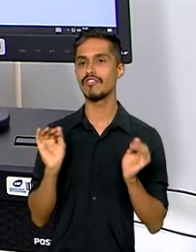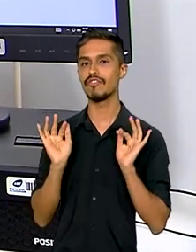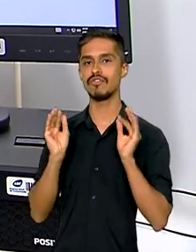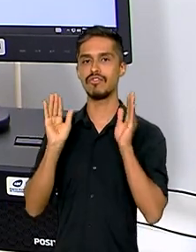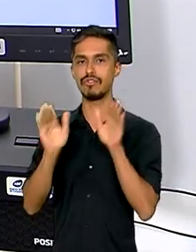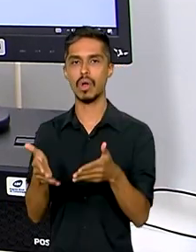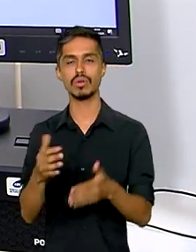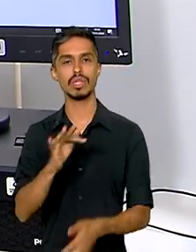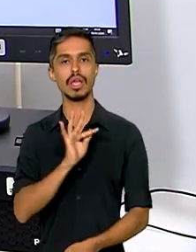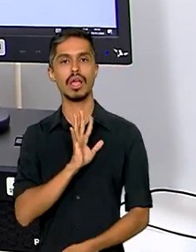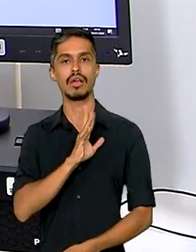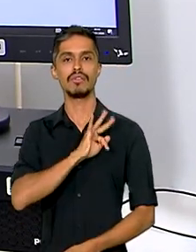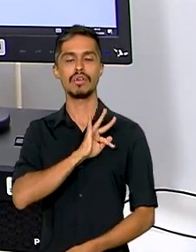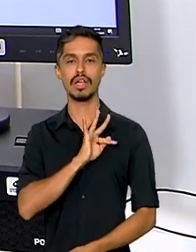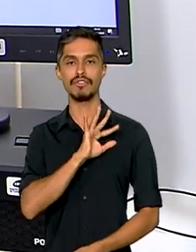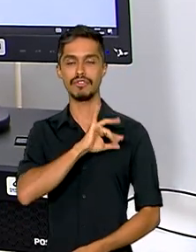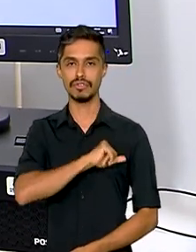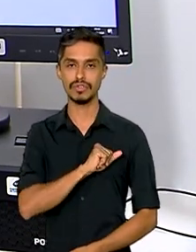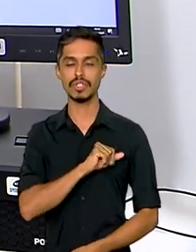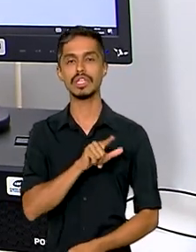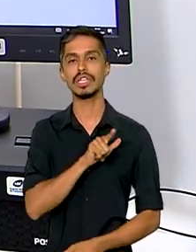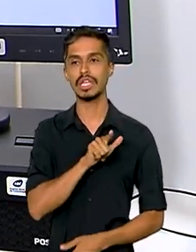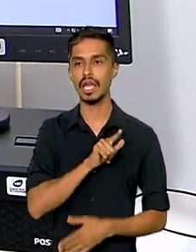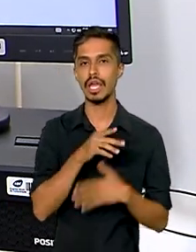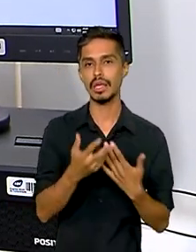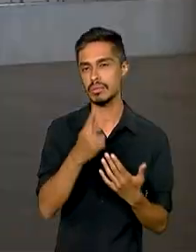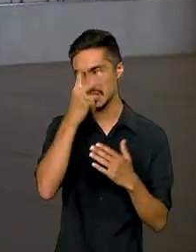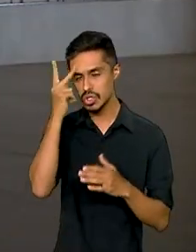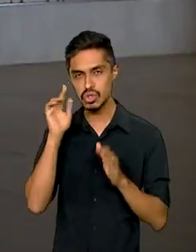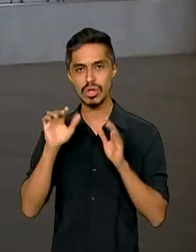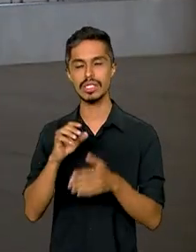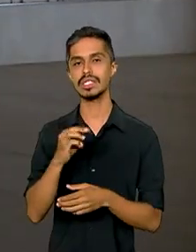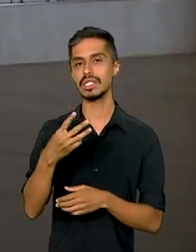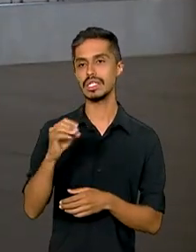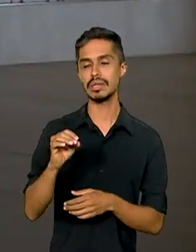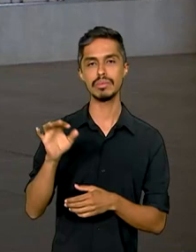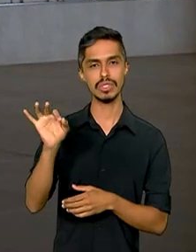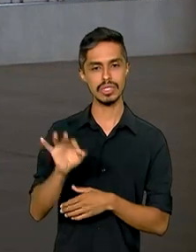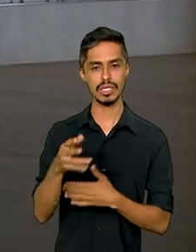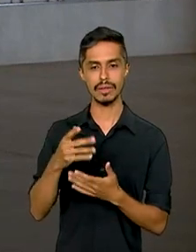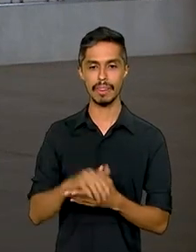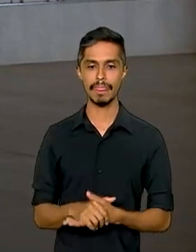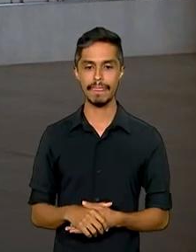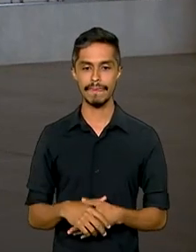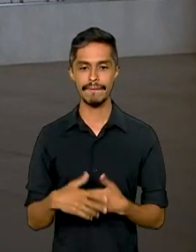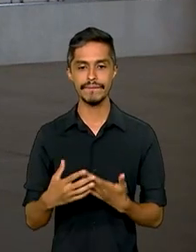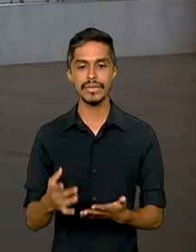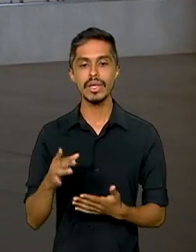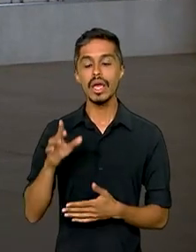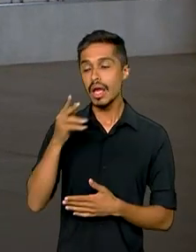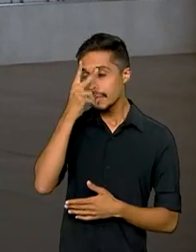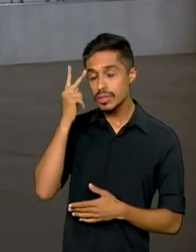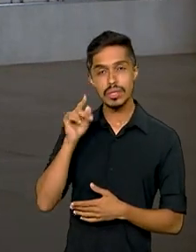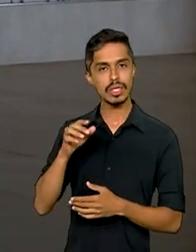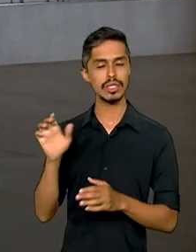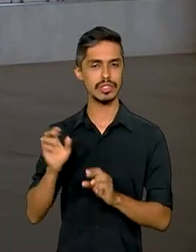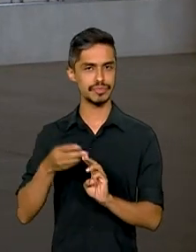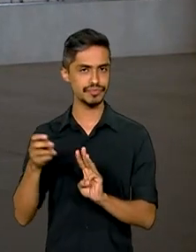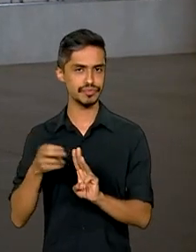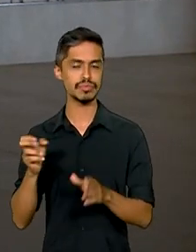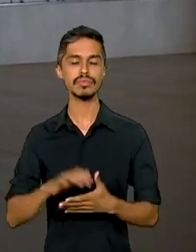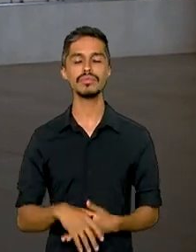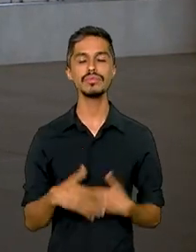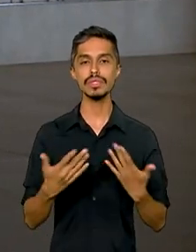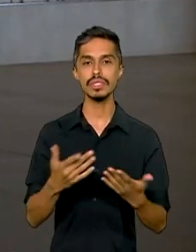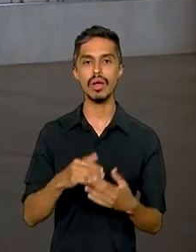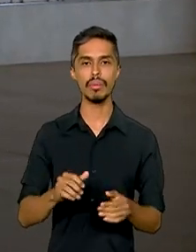a gente também tem 30% de cotas para pessoas indígenas. Essa modalidade de concurso é inédita no país e busca